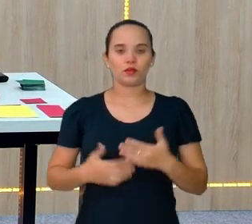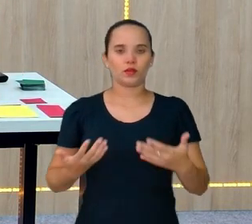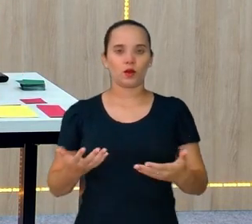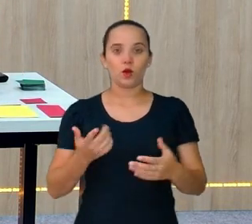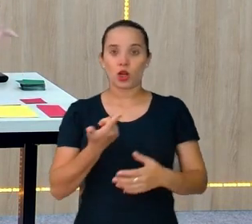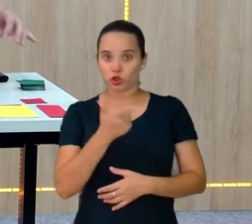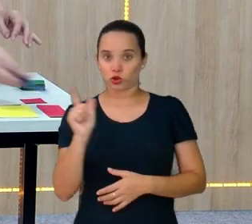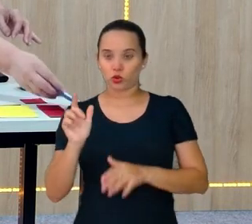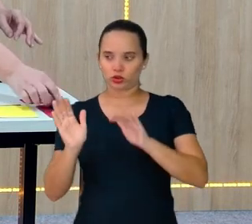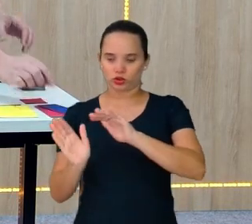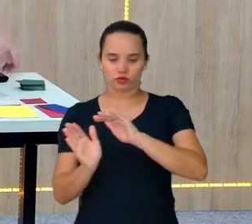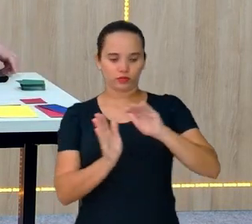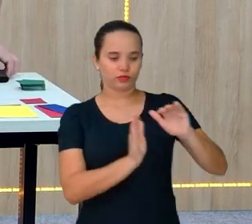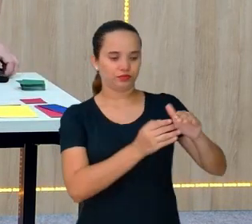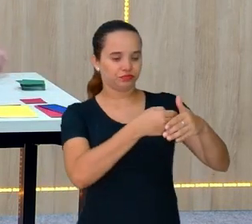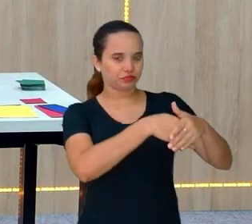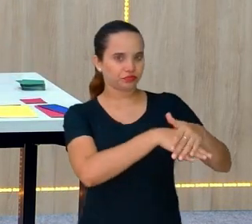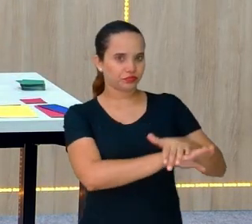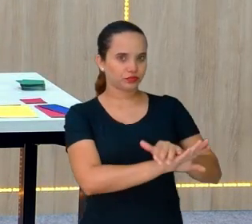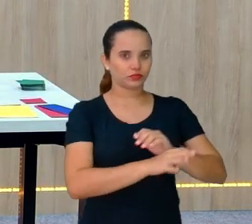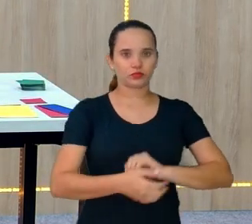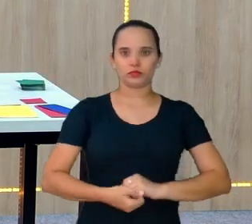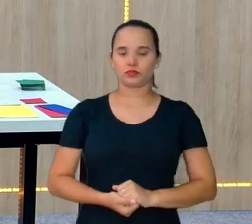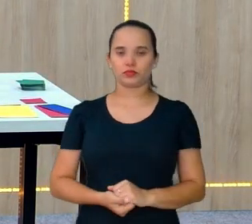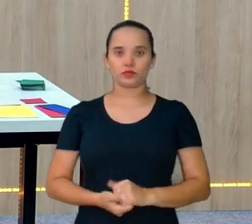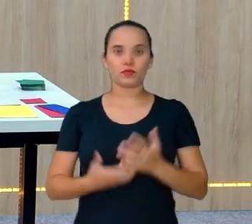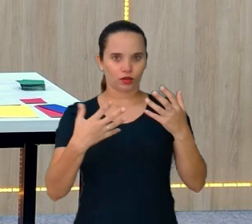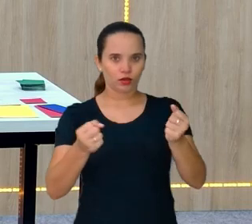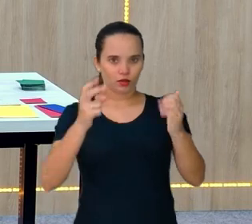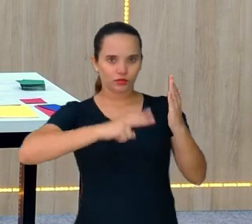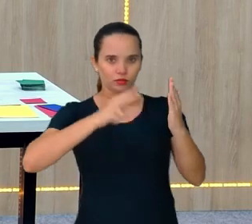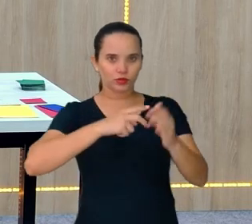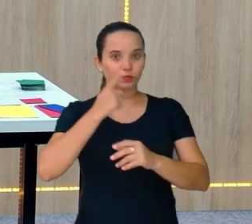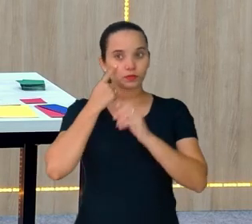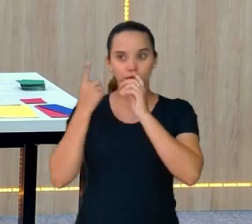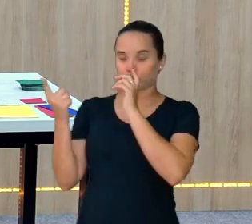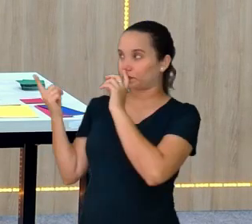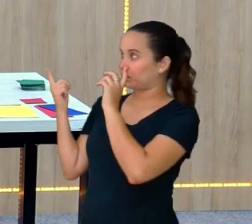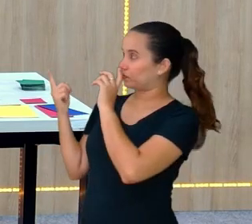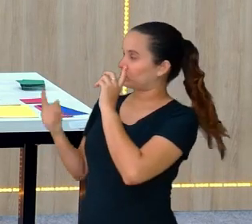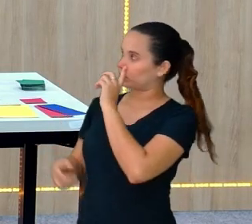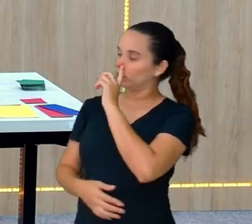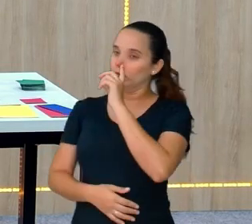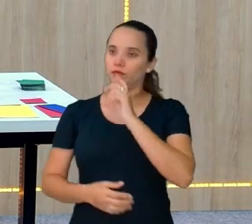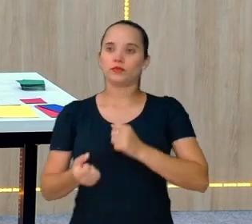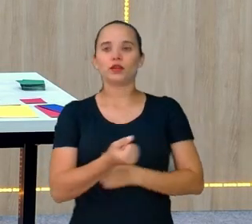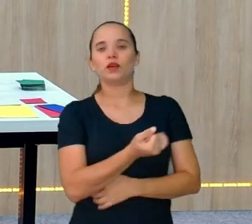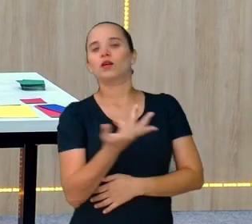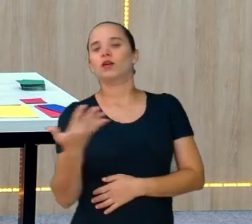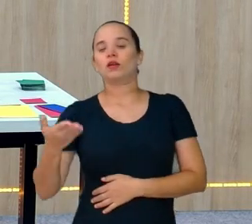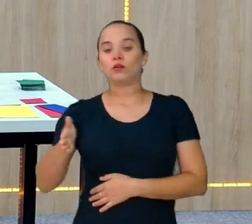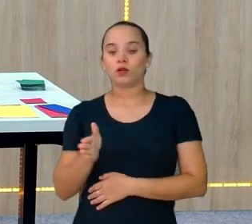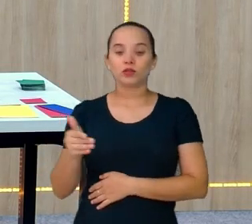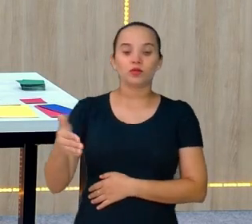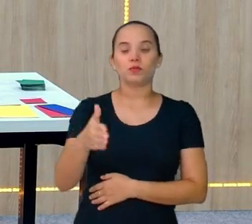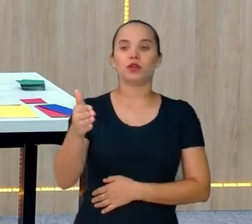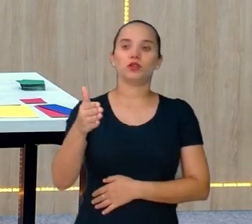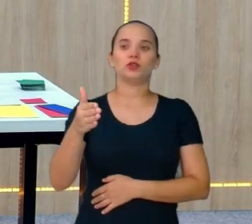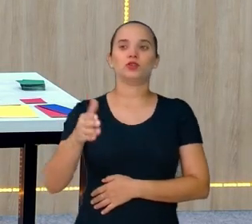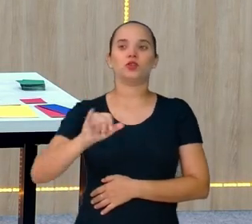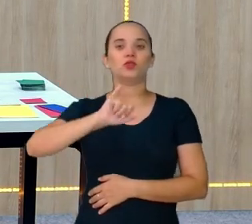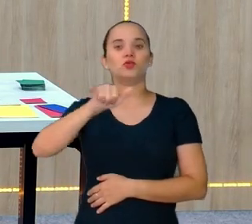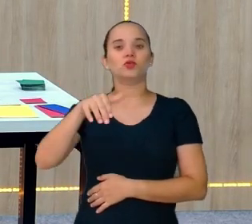guardadinhas. Vamos ler aqui? Quantos peixinhos Joana teve, deve